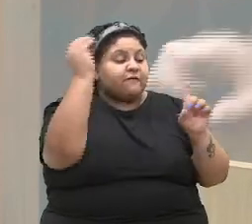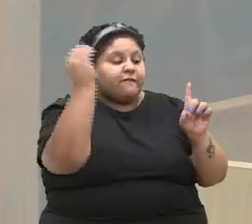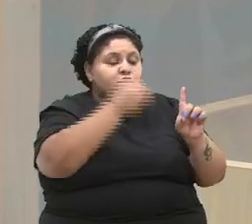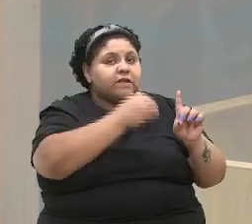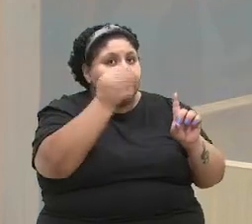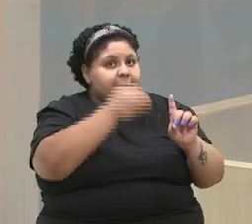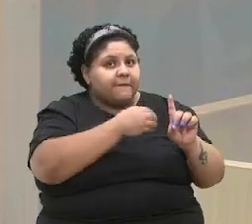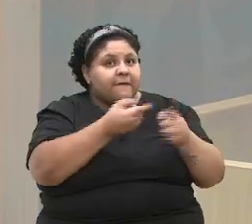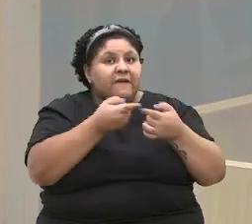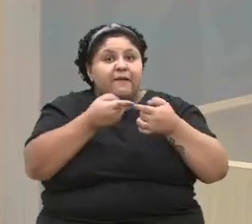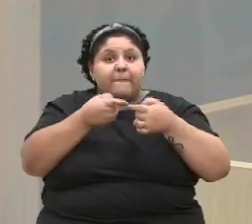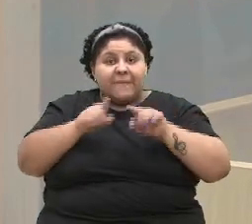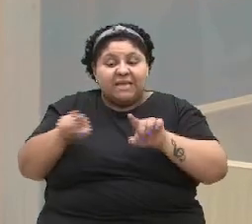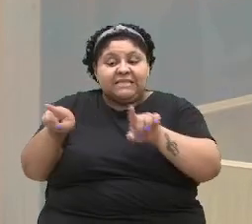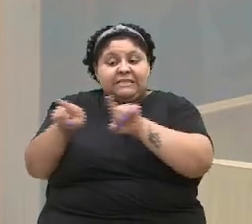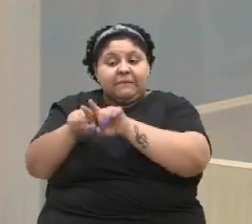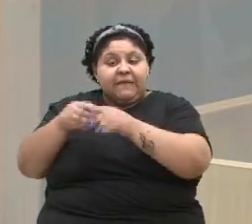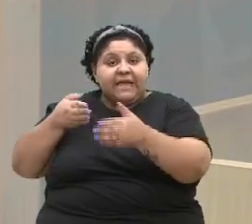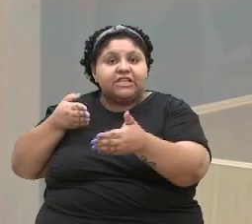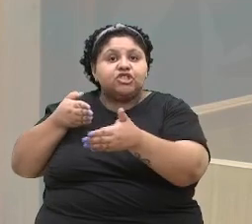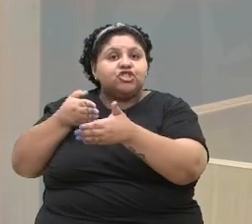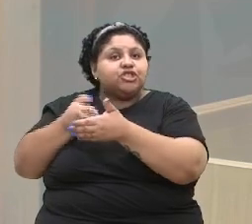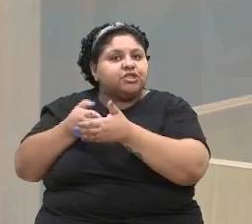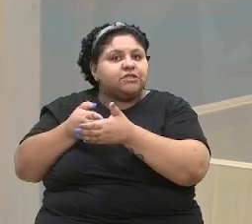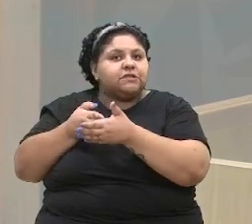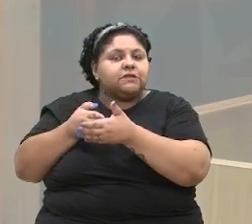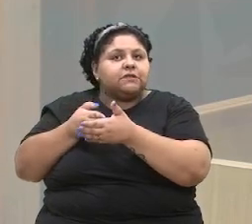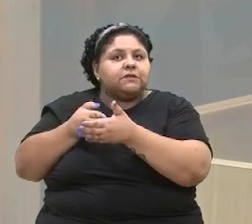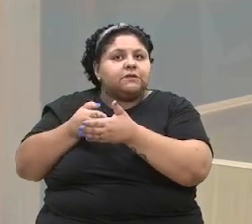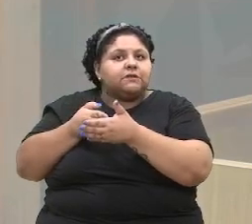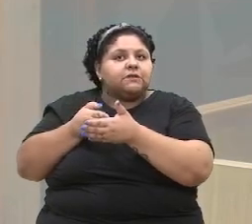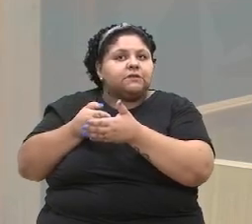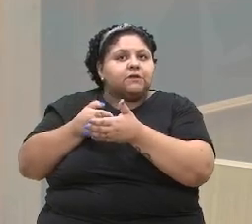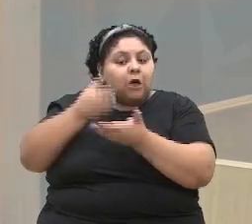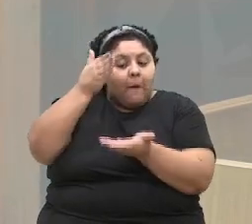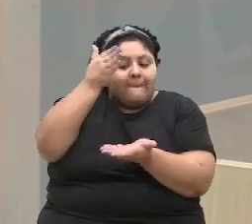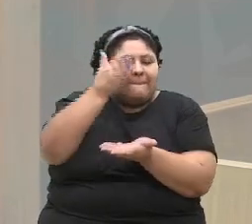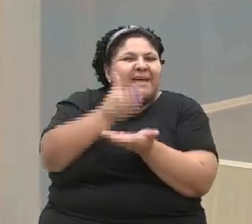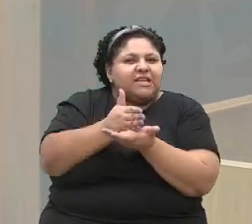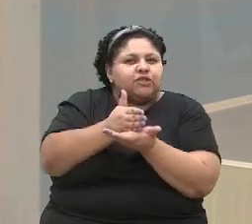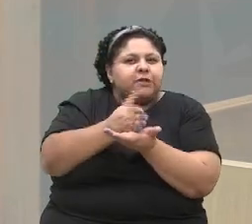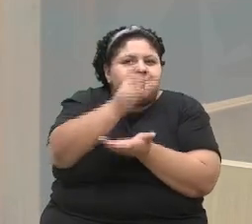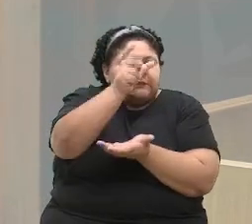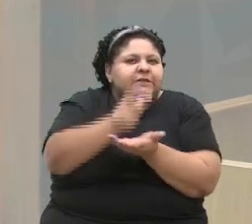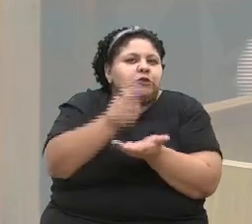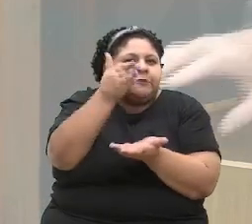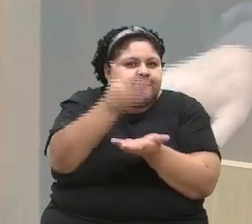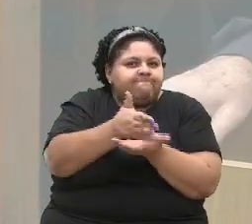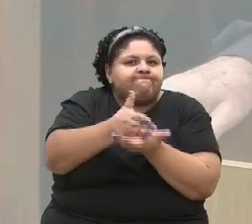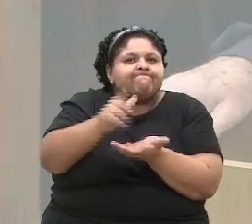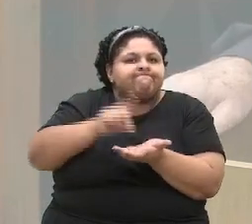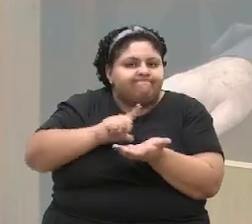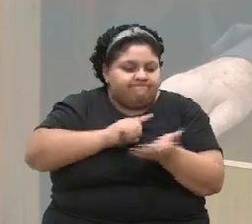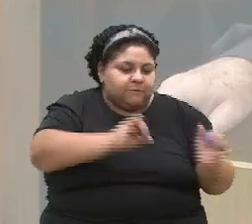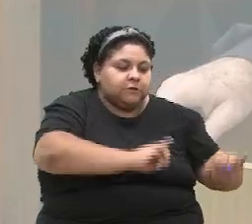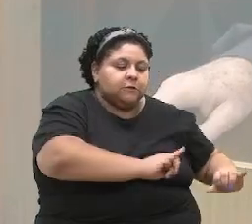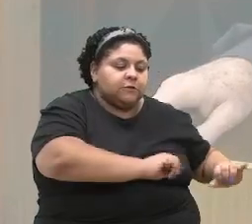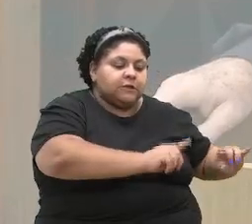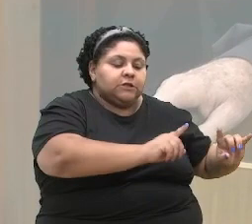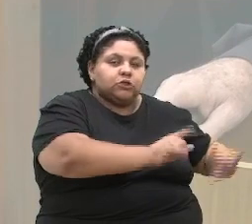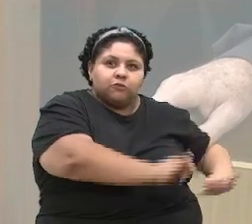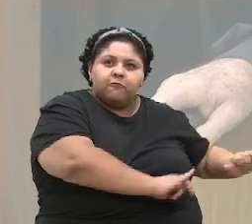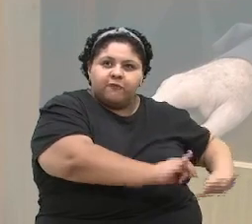Mas atinge também a classe média que também tem sofrido com os